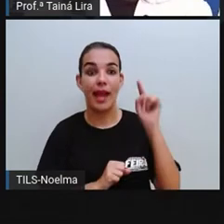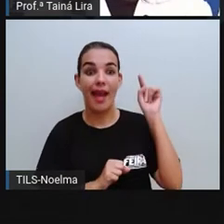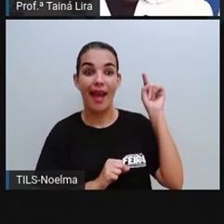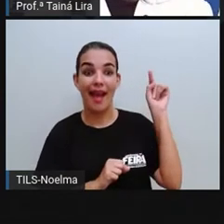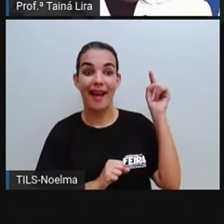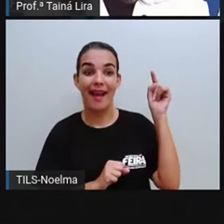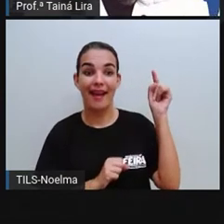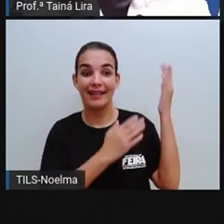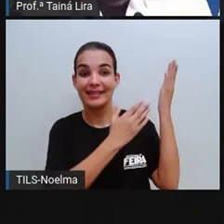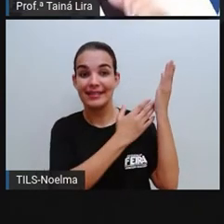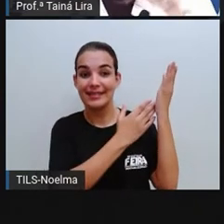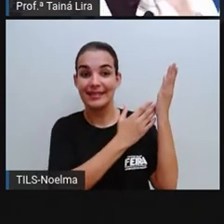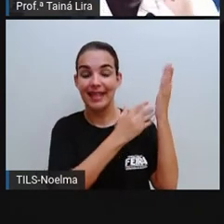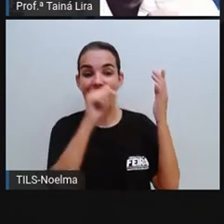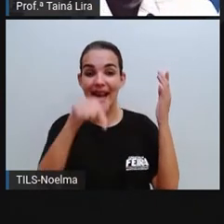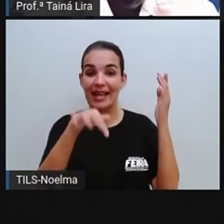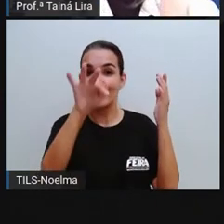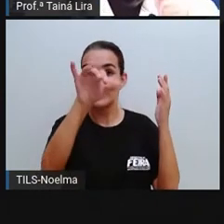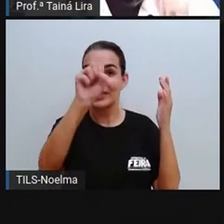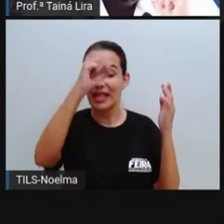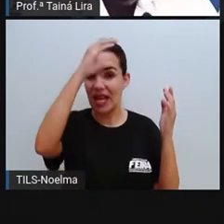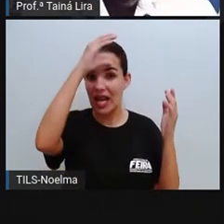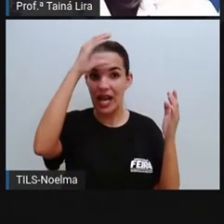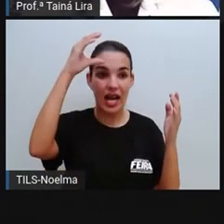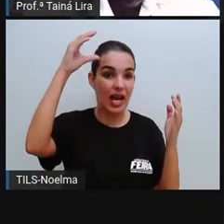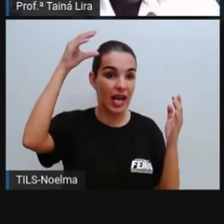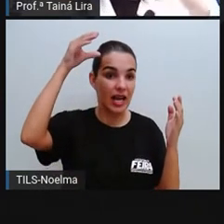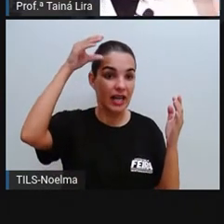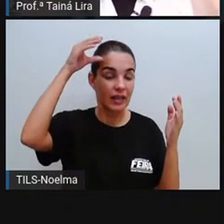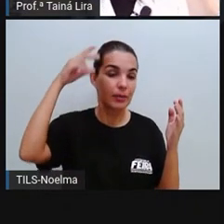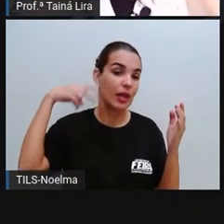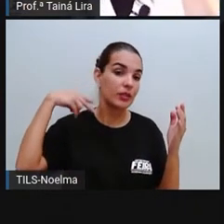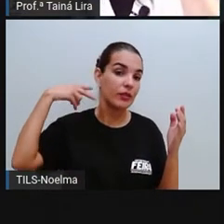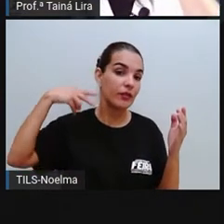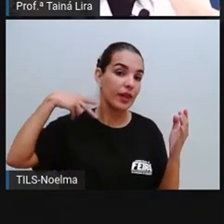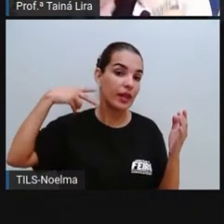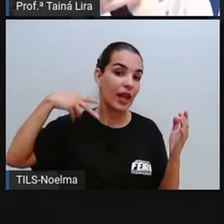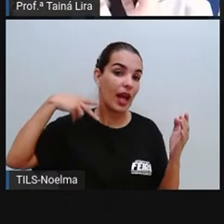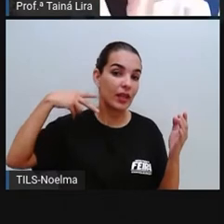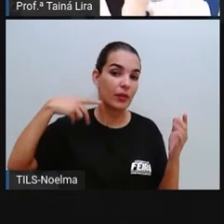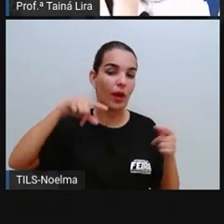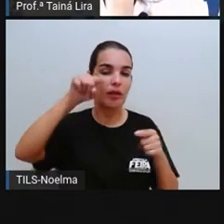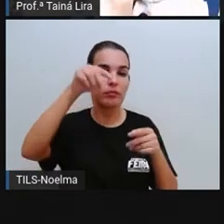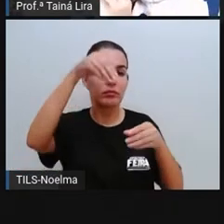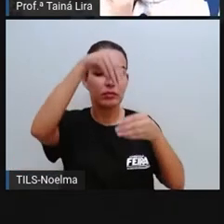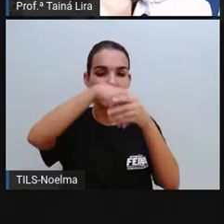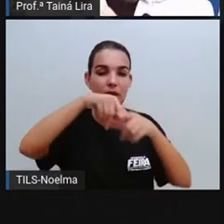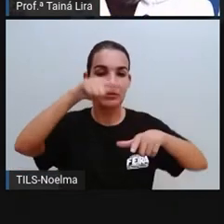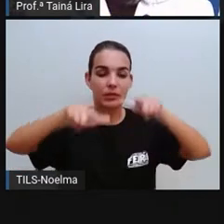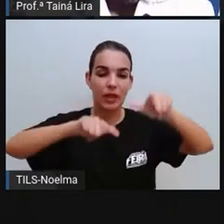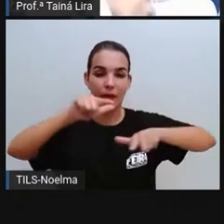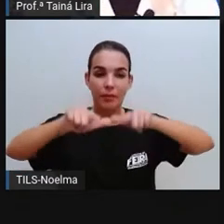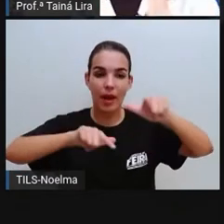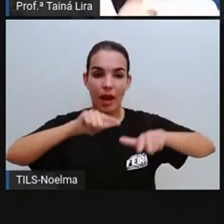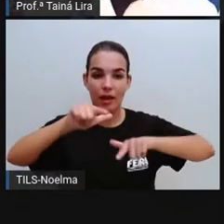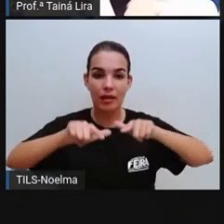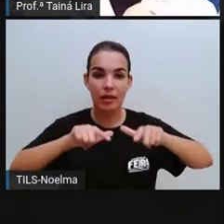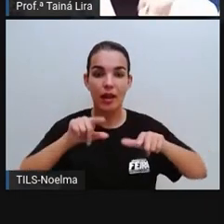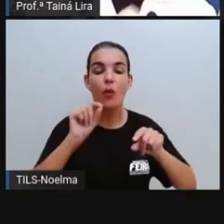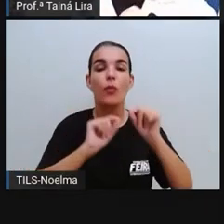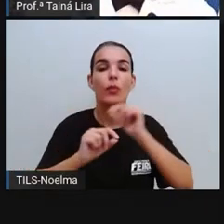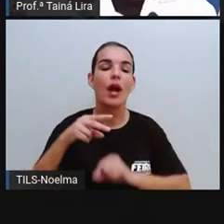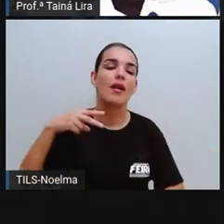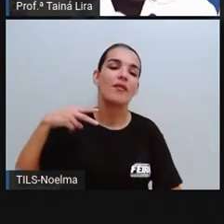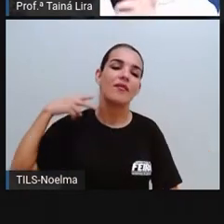a Câmara Municipal de Feira de Santana. Então, quem trabalha aí na Câmara Municipal são os